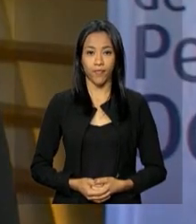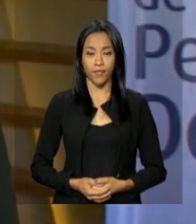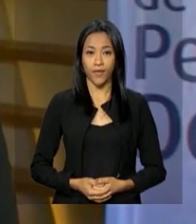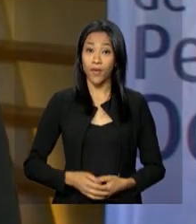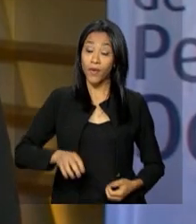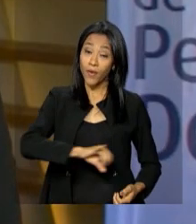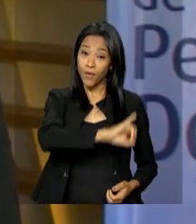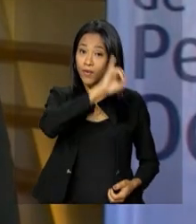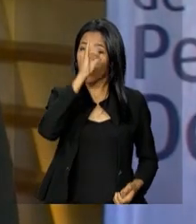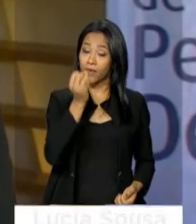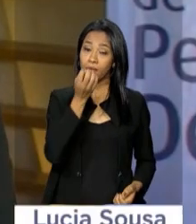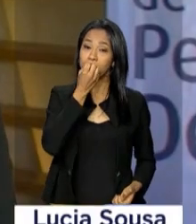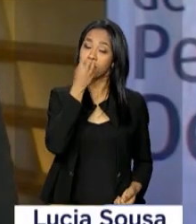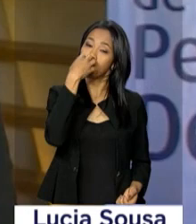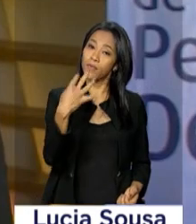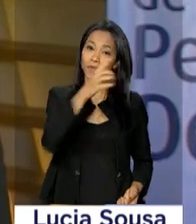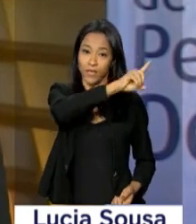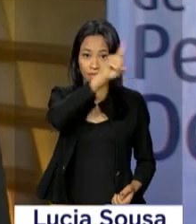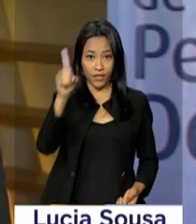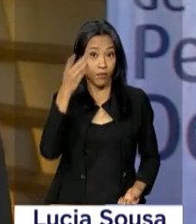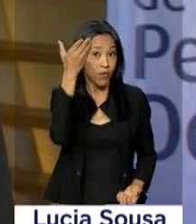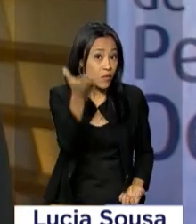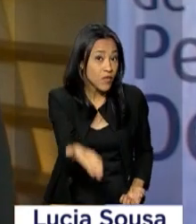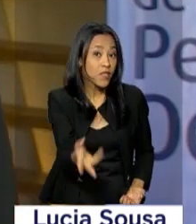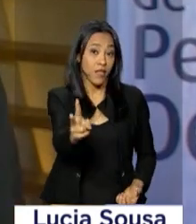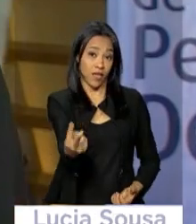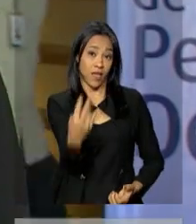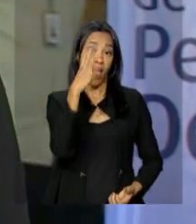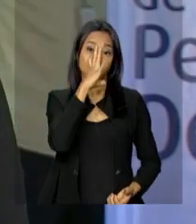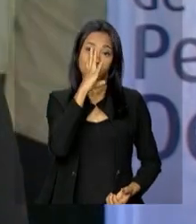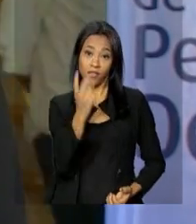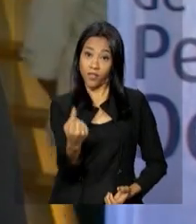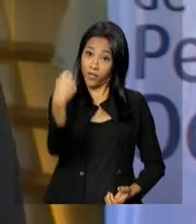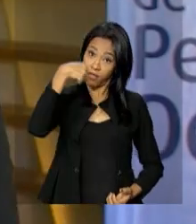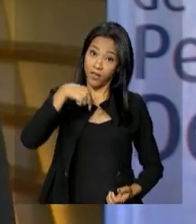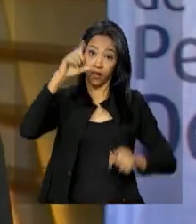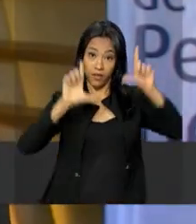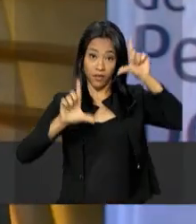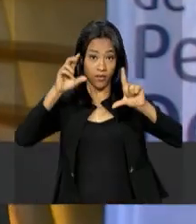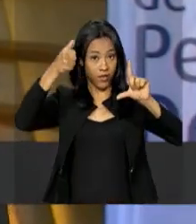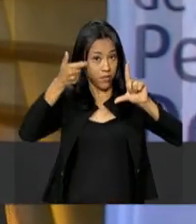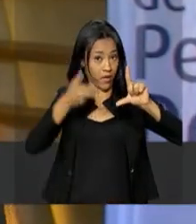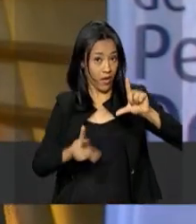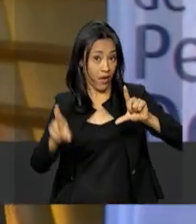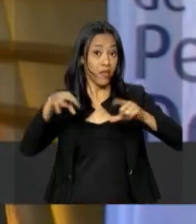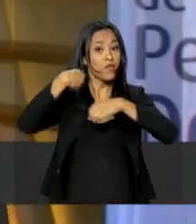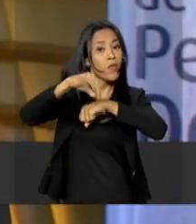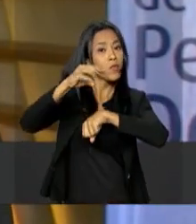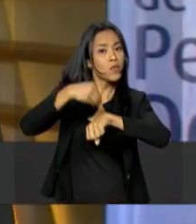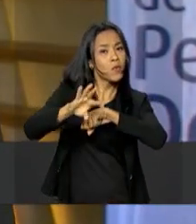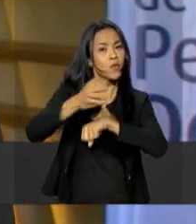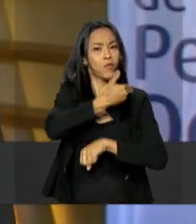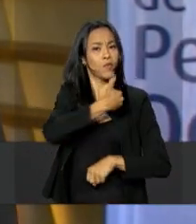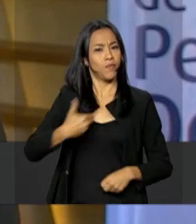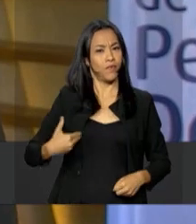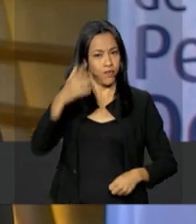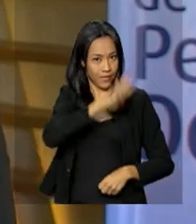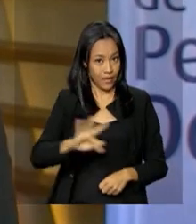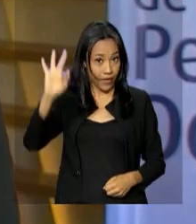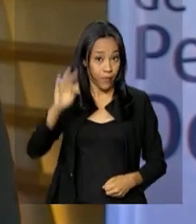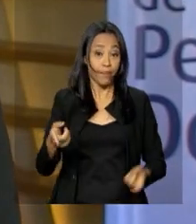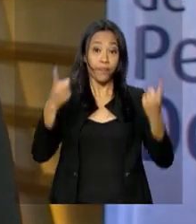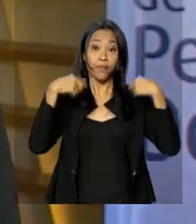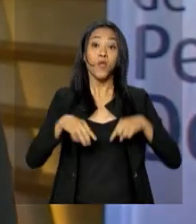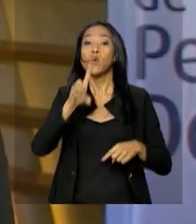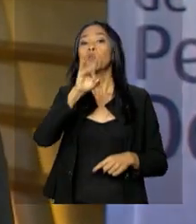Olá, bom dia para você que acompanha as notícias do governo federal aqui na TV NBR. O Dia Nacional